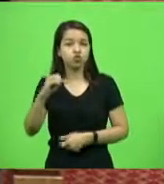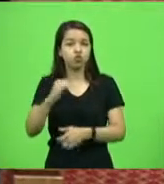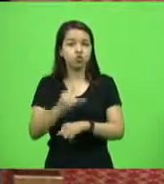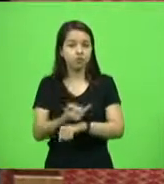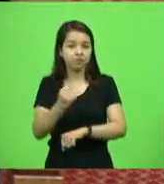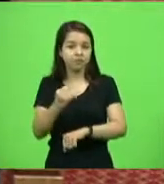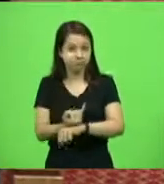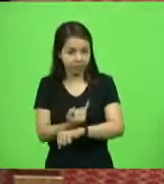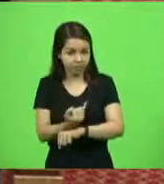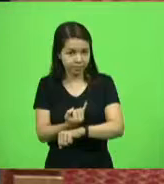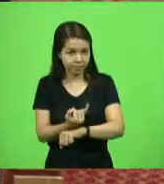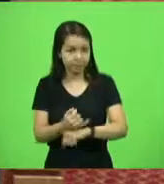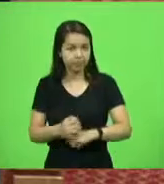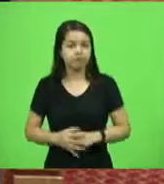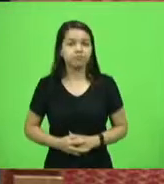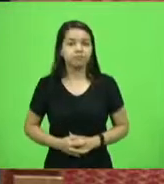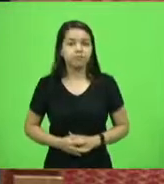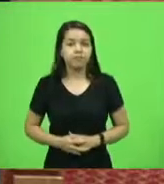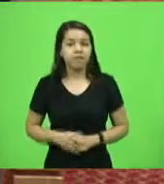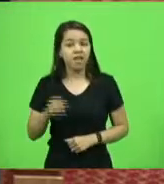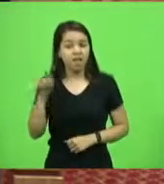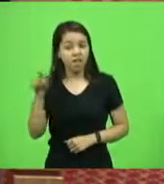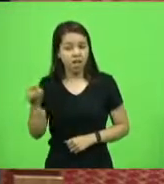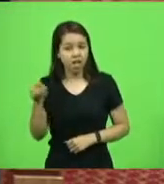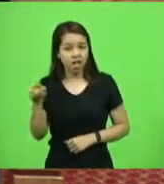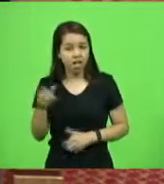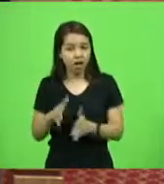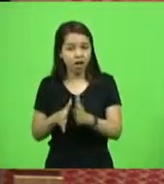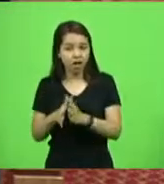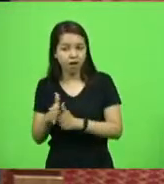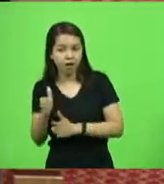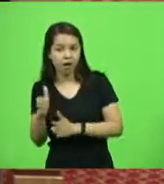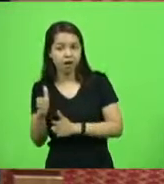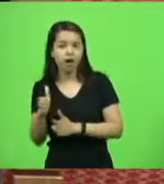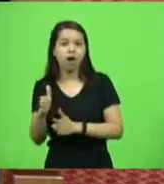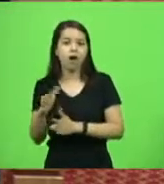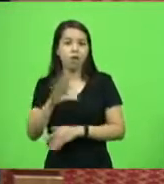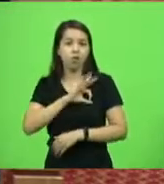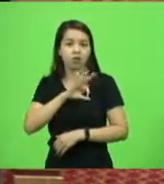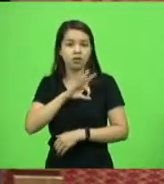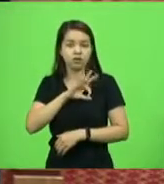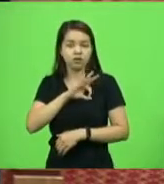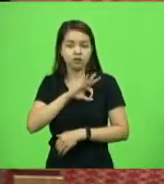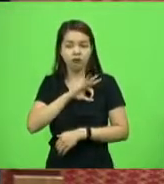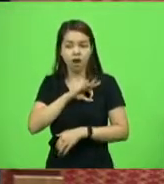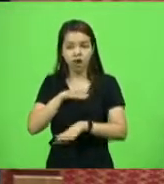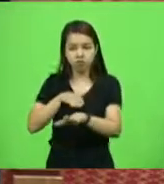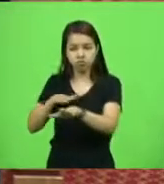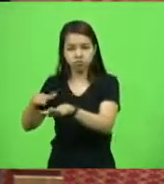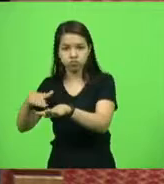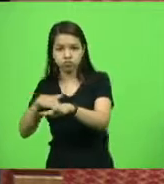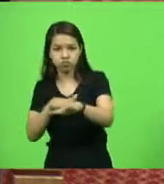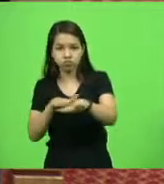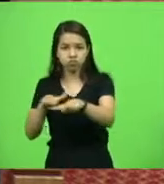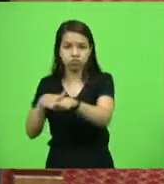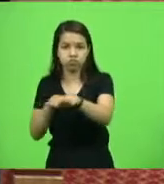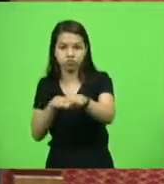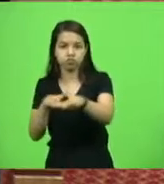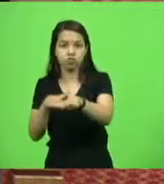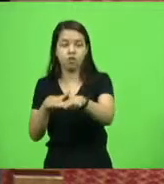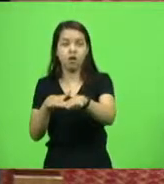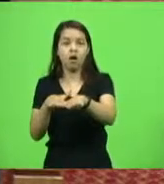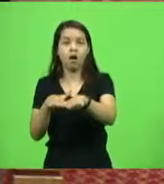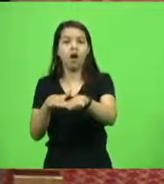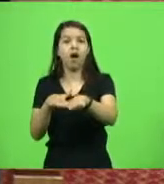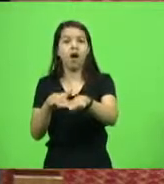os policiais tentaram abordagem, houve perseguição, eles conseguiram dominar os dois policiais